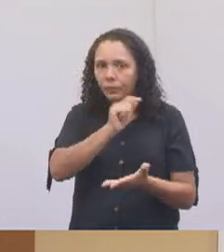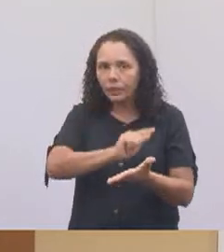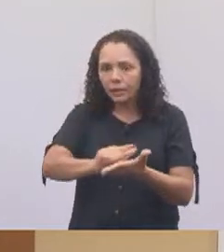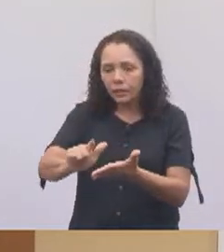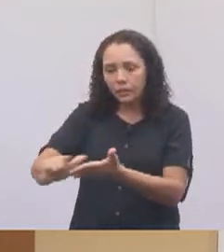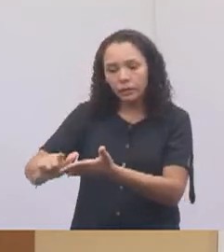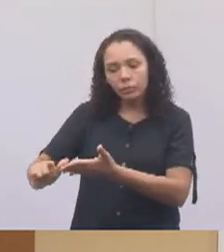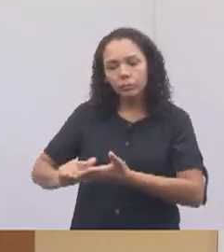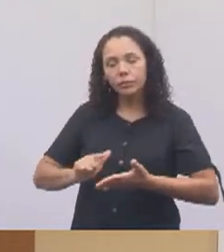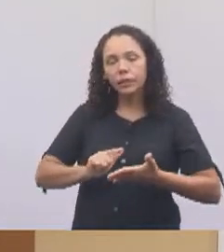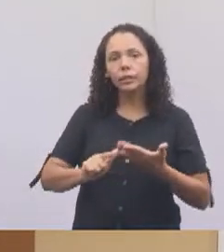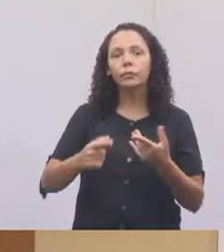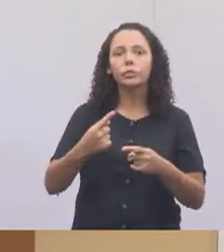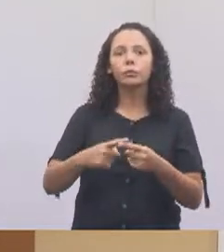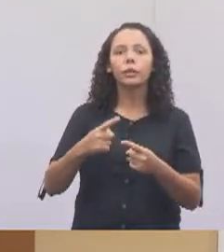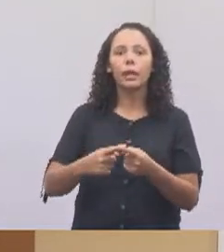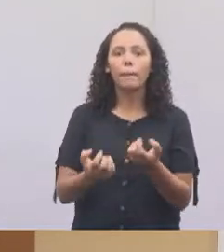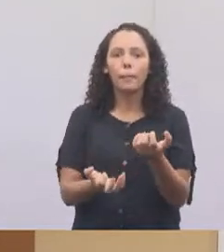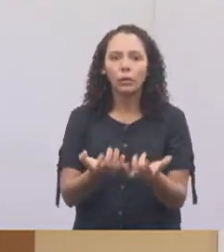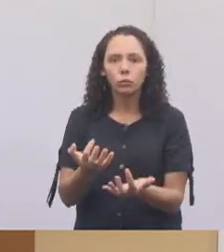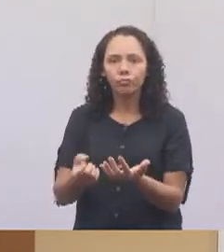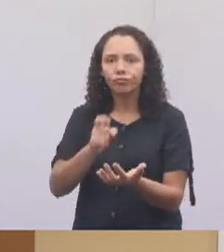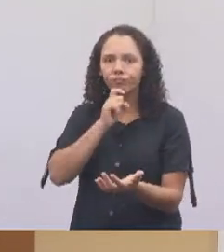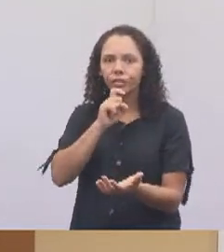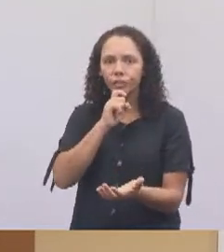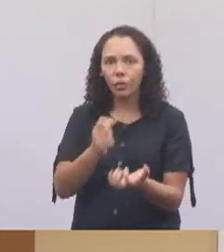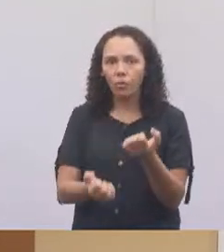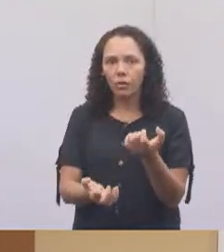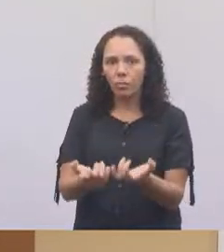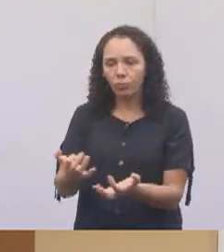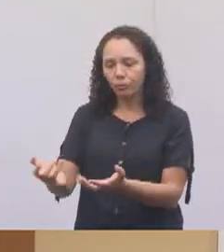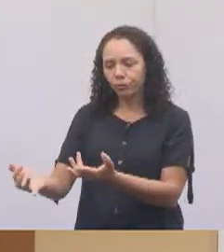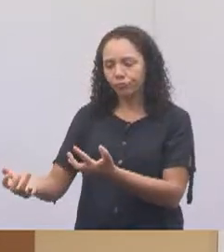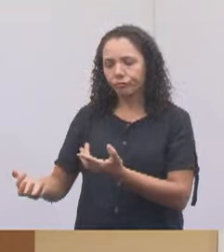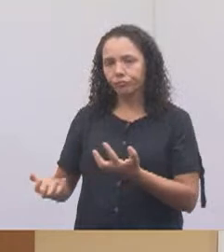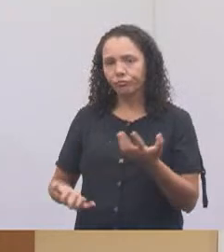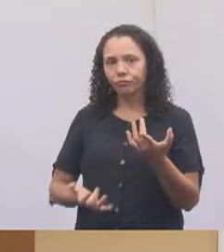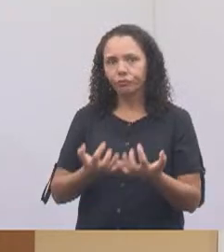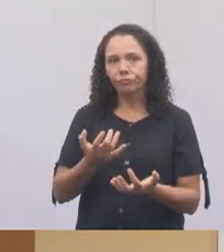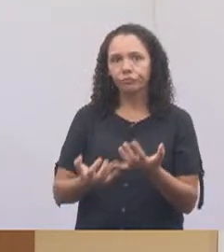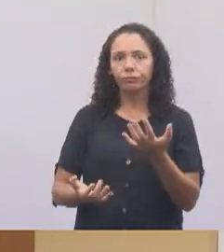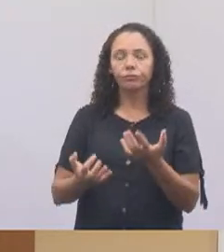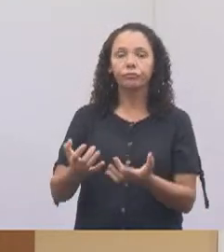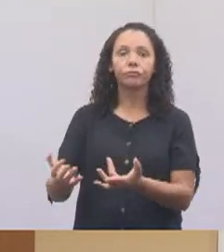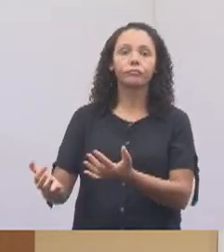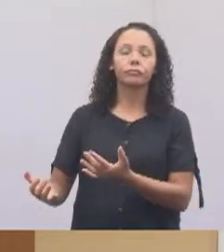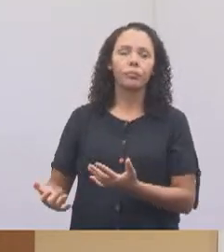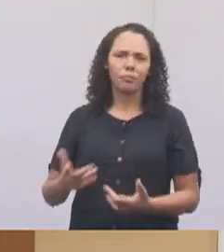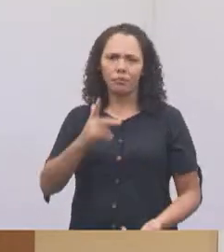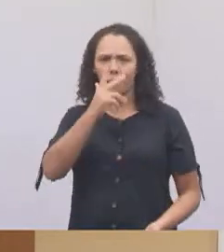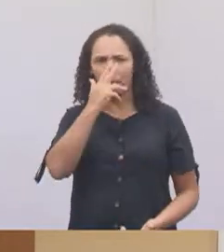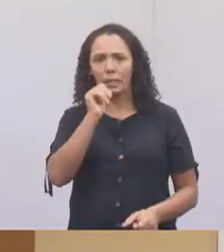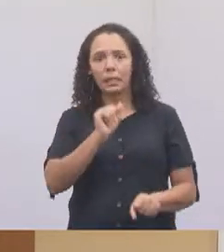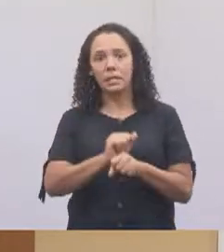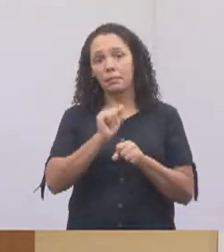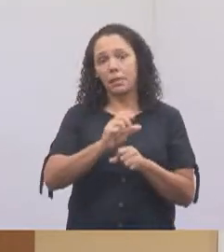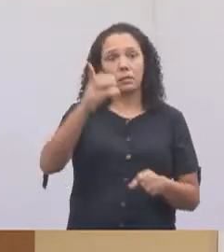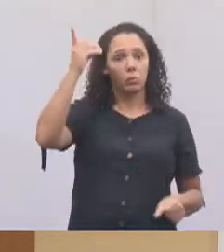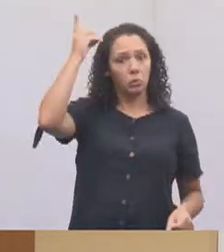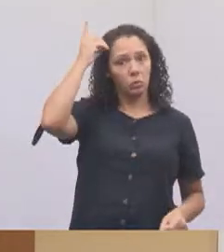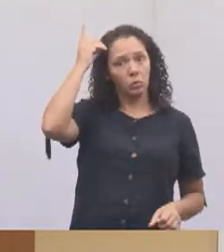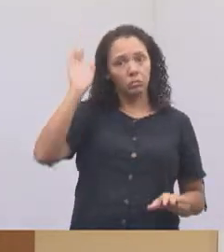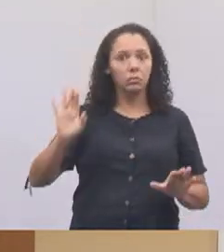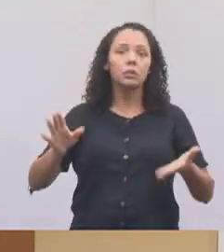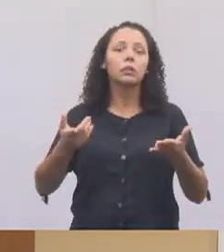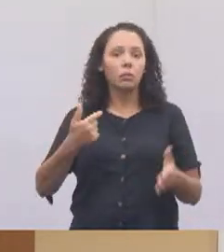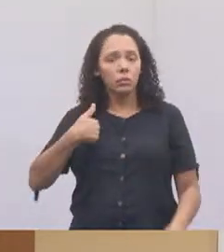volta e são incapazes de tirar os matos do Billy, como se tivesse dono. Então, eu sou dona de lá então. Porque eu cuido daquele espaço,